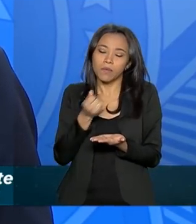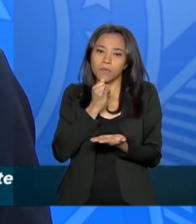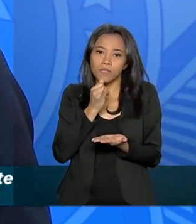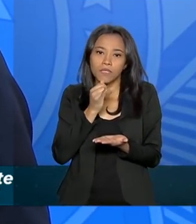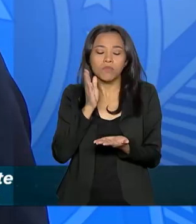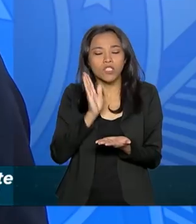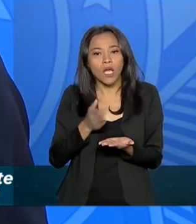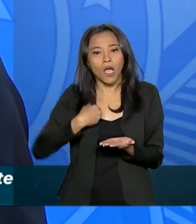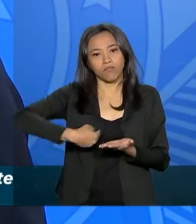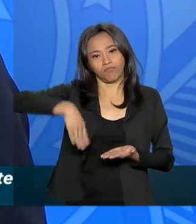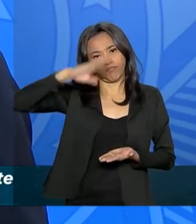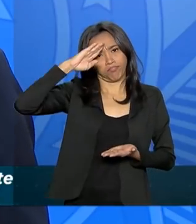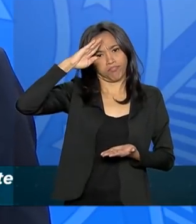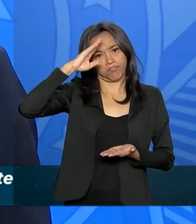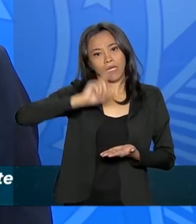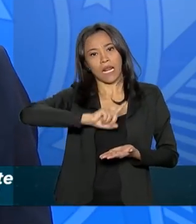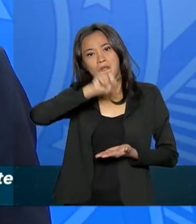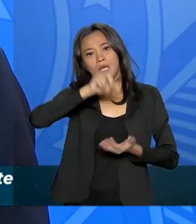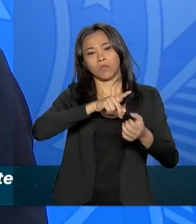militar lá em Israel.